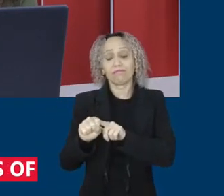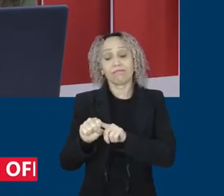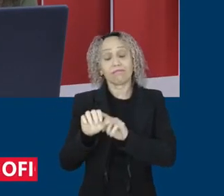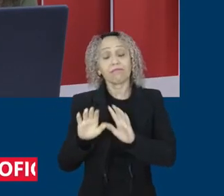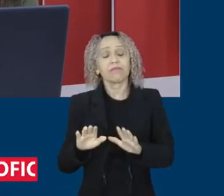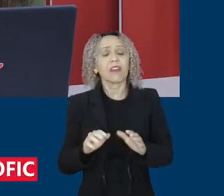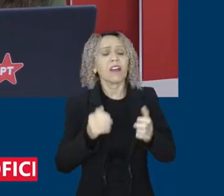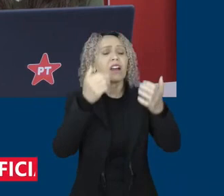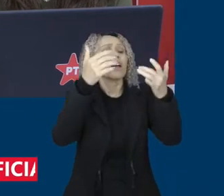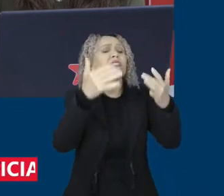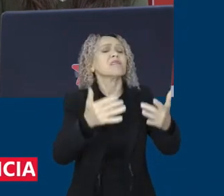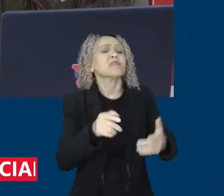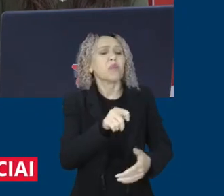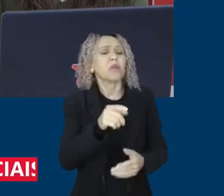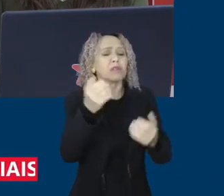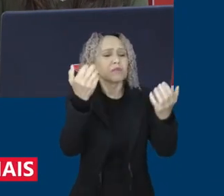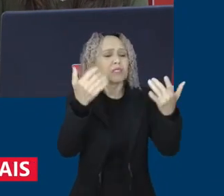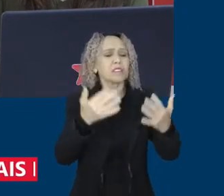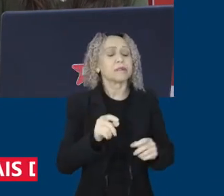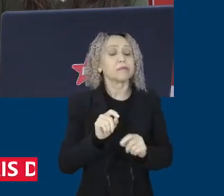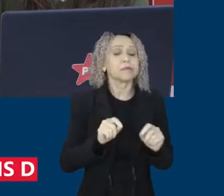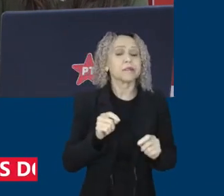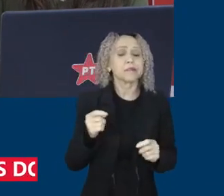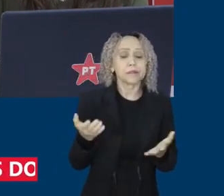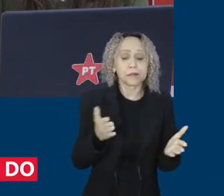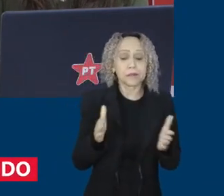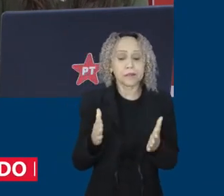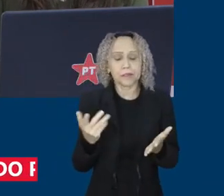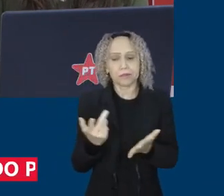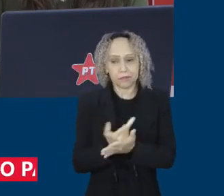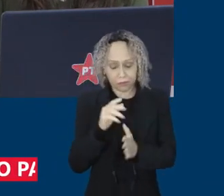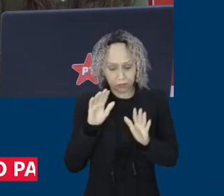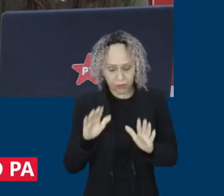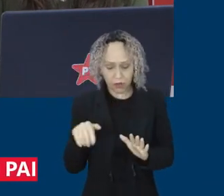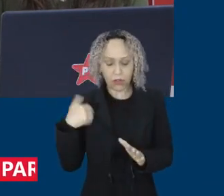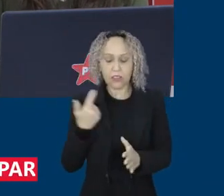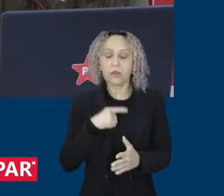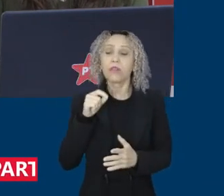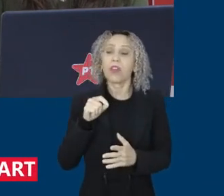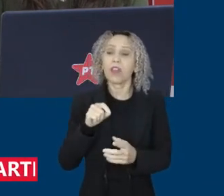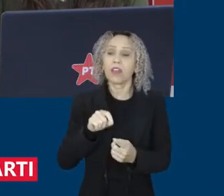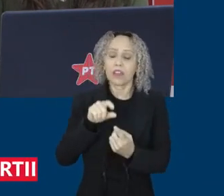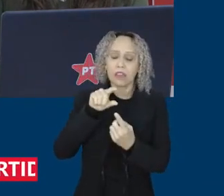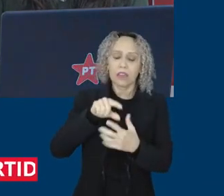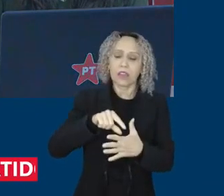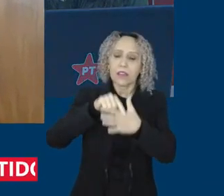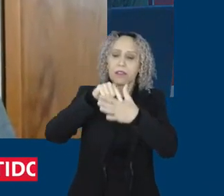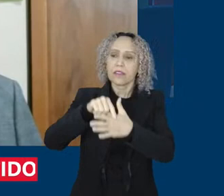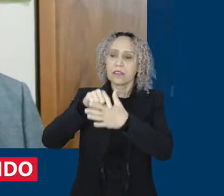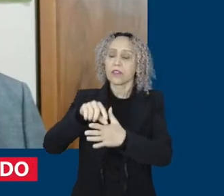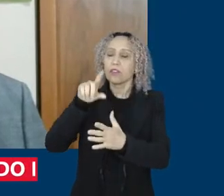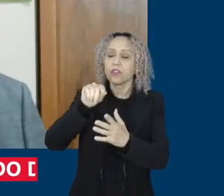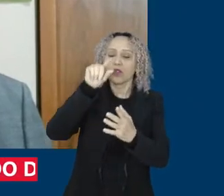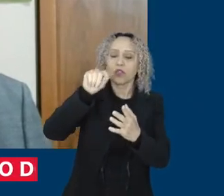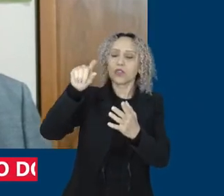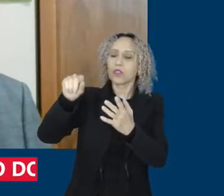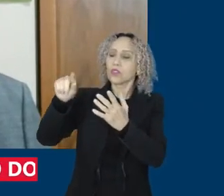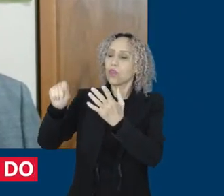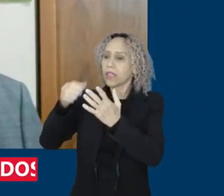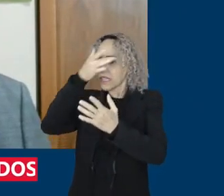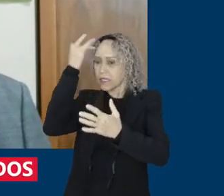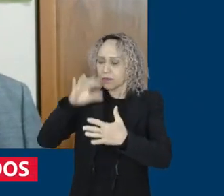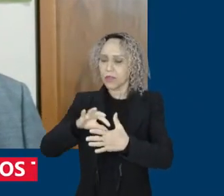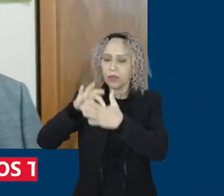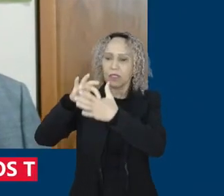Agora nós estamos aguardando as indicações dos líderes, né? No caso do PT, tanto no Senado, que precisa ser indicado